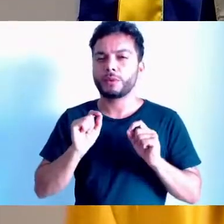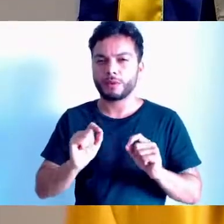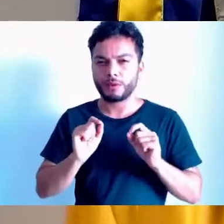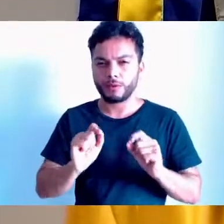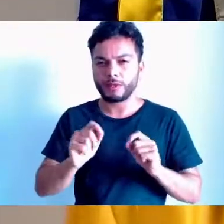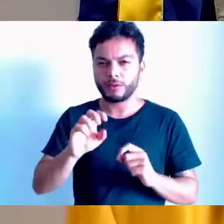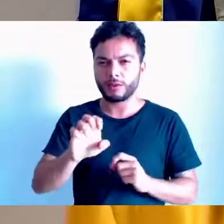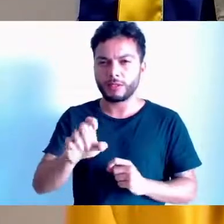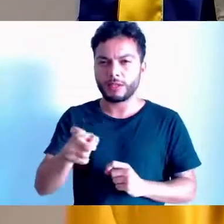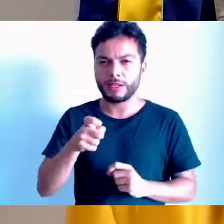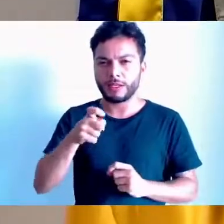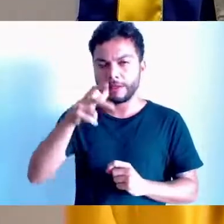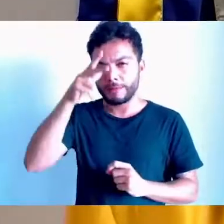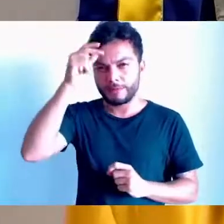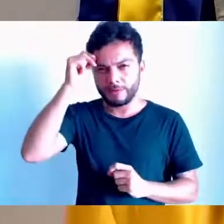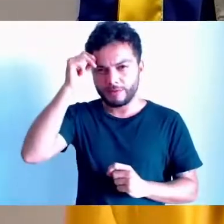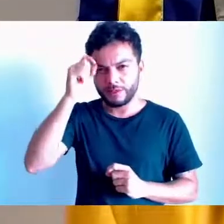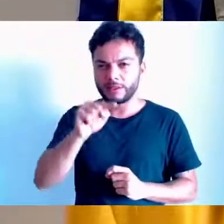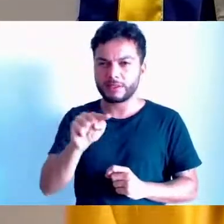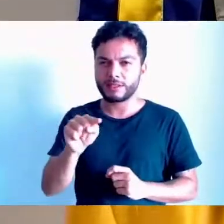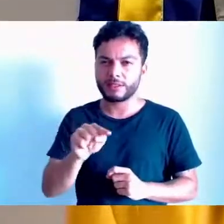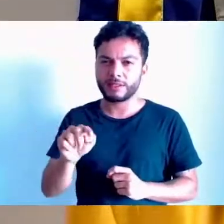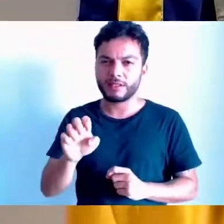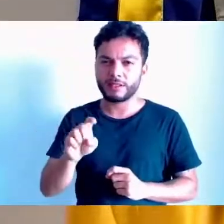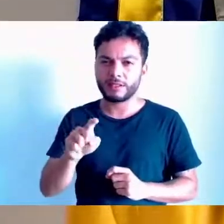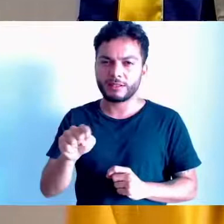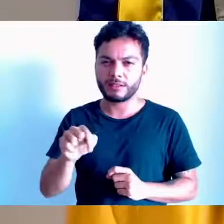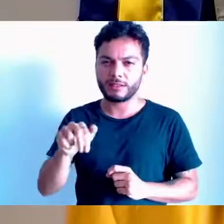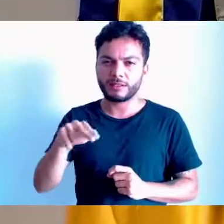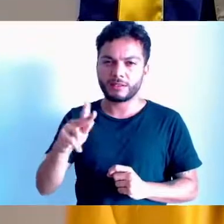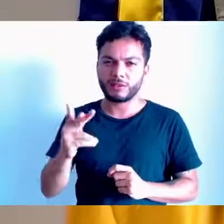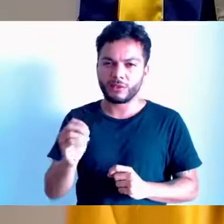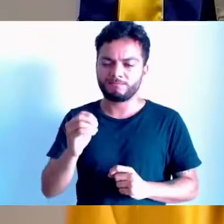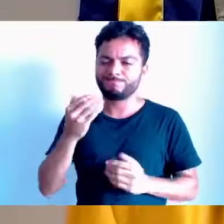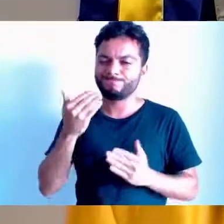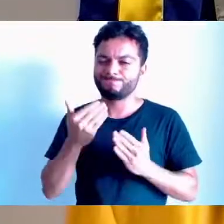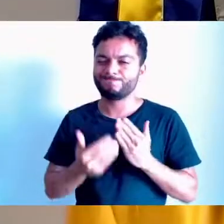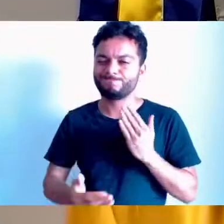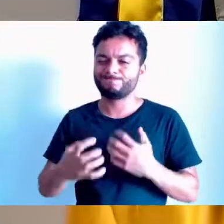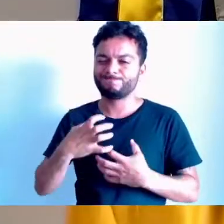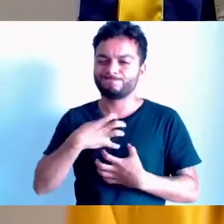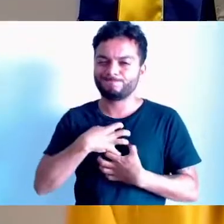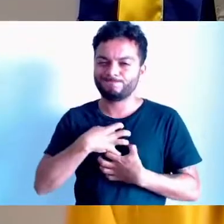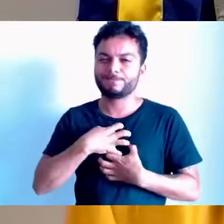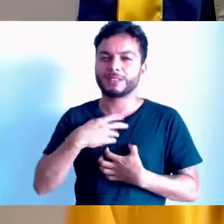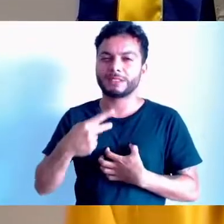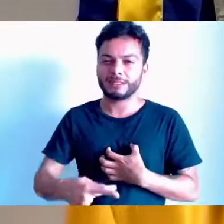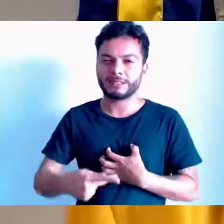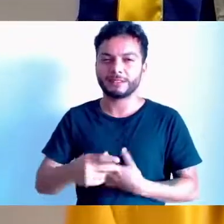Uma grande perda para o município de Iguaçu. Então, pedir, em nome da Casa Legislativa,